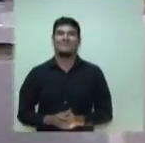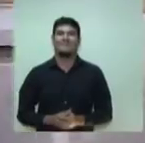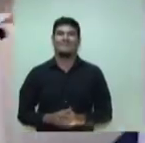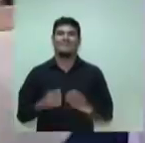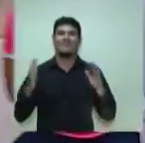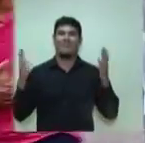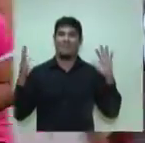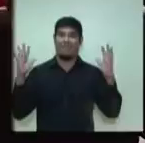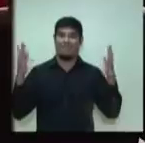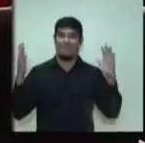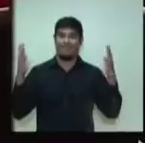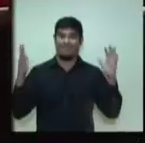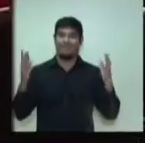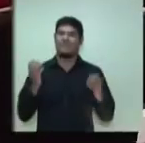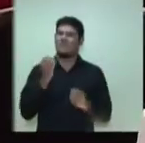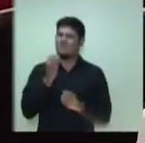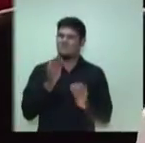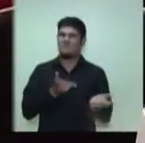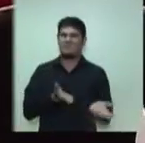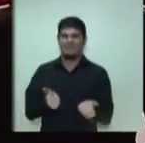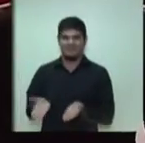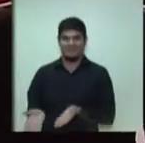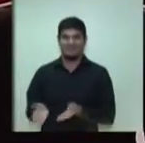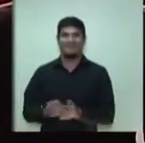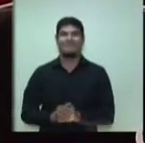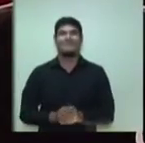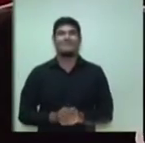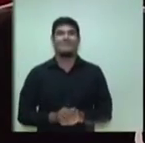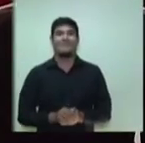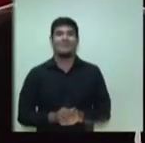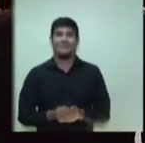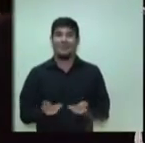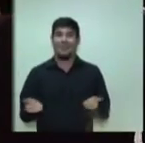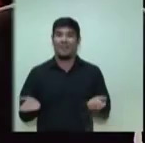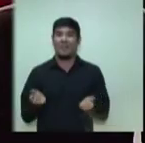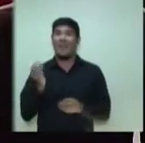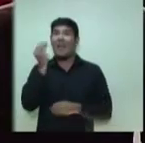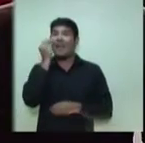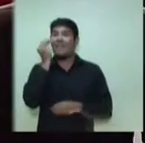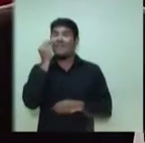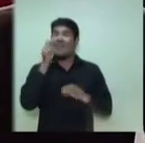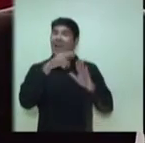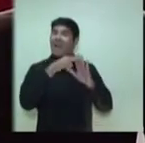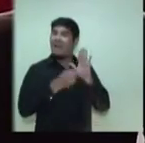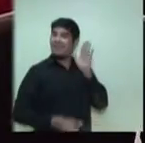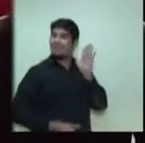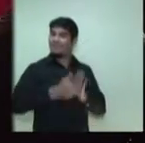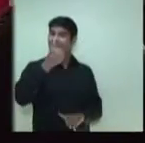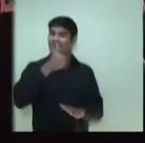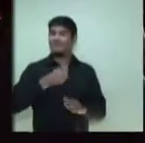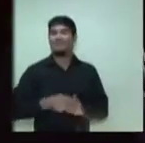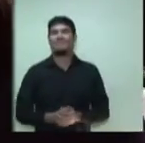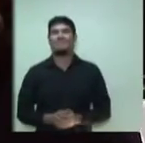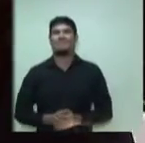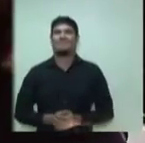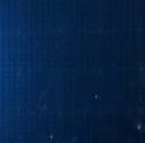Boa noite. Seja bem-vindo, candidato. Tudo bem. Vamos agora então ver as regras deste primeiro bloco do debate.